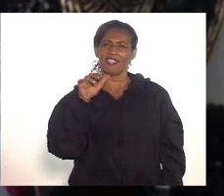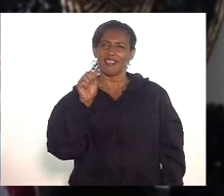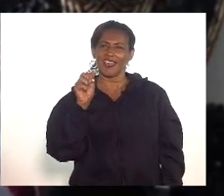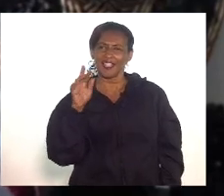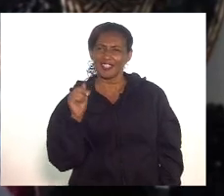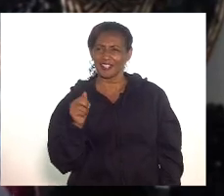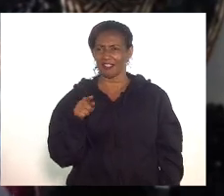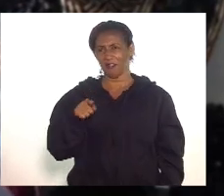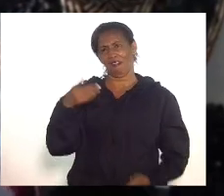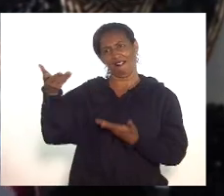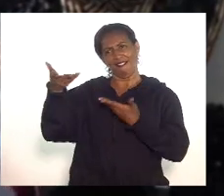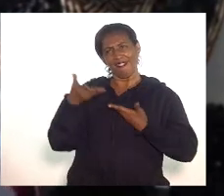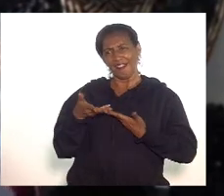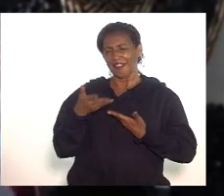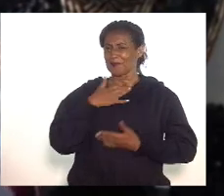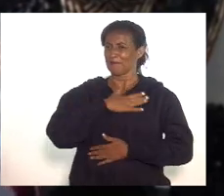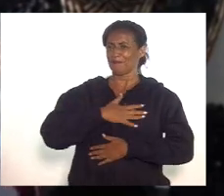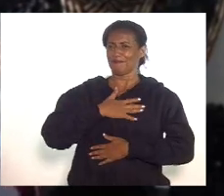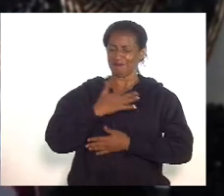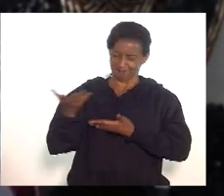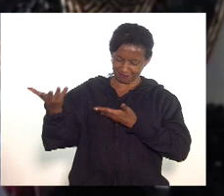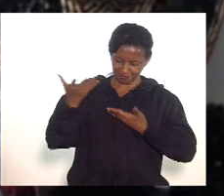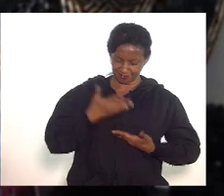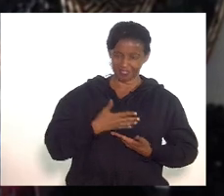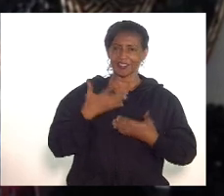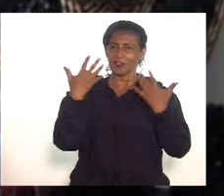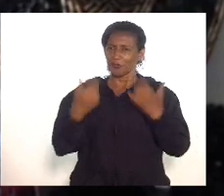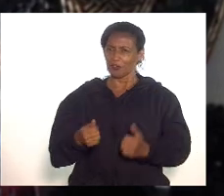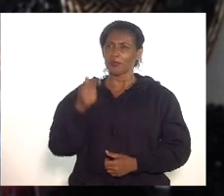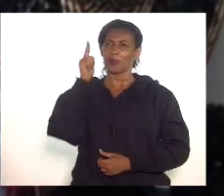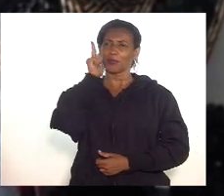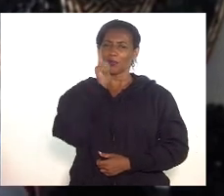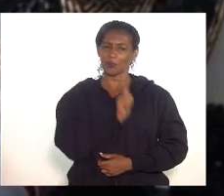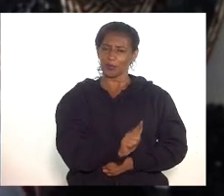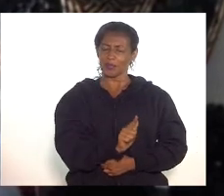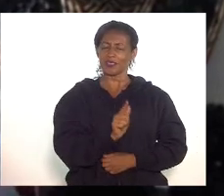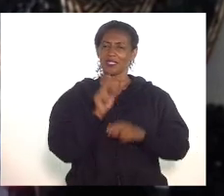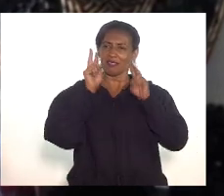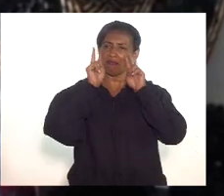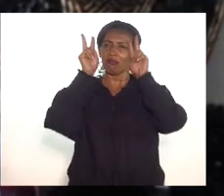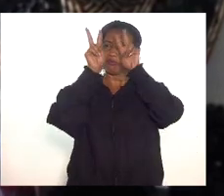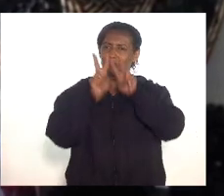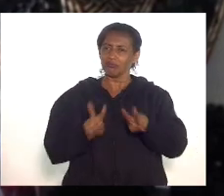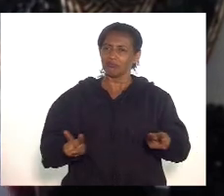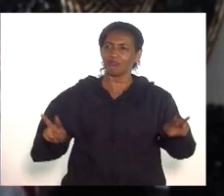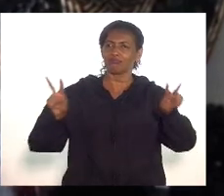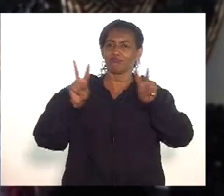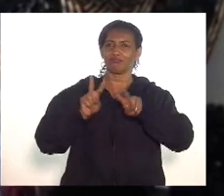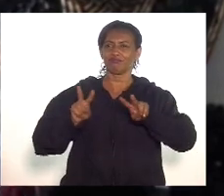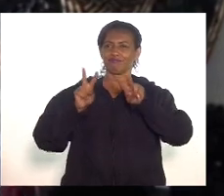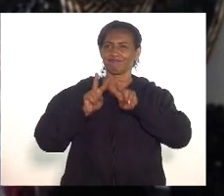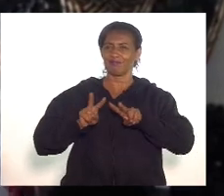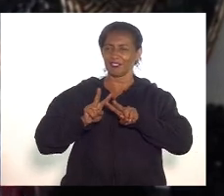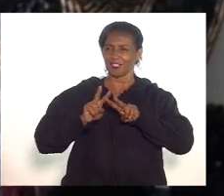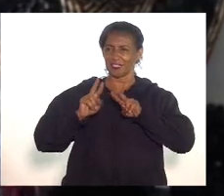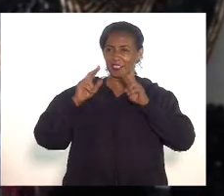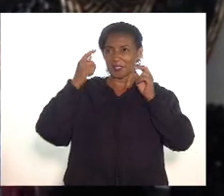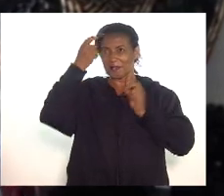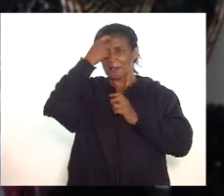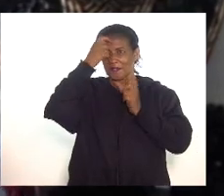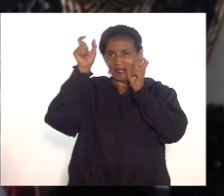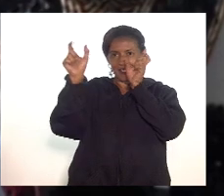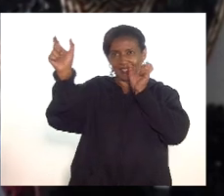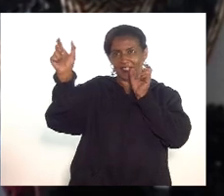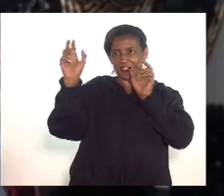para ela que ela é muito bem-vinda e que a gente vai conseguir trazer diversas visões de ideologia diferente, ideias